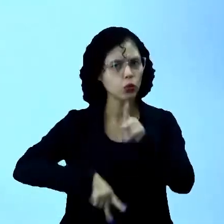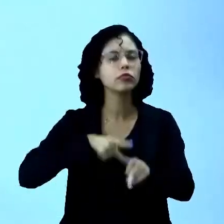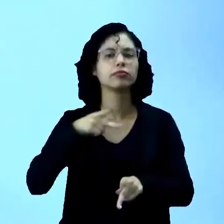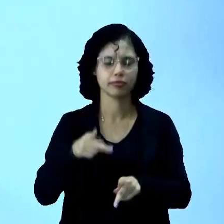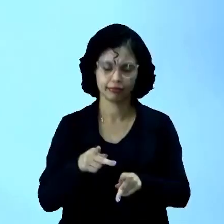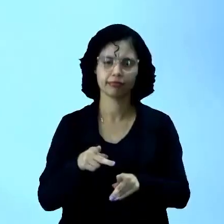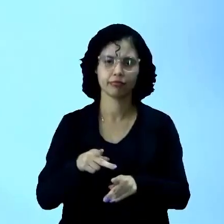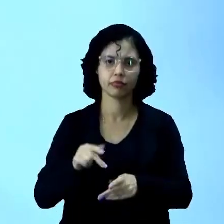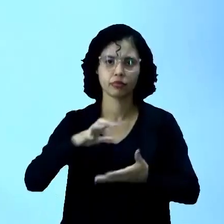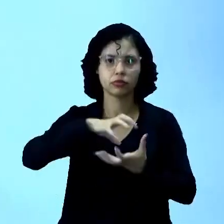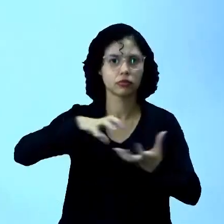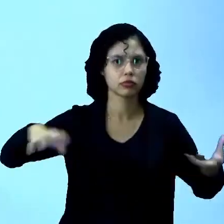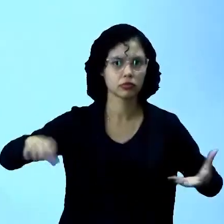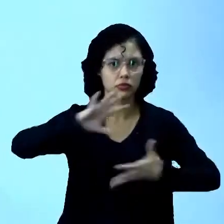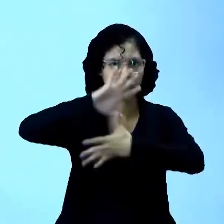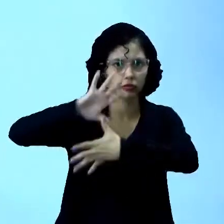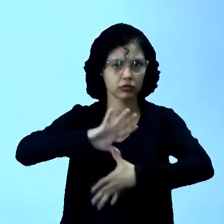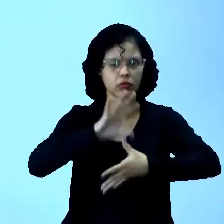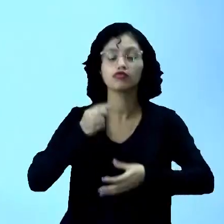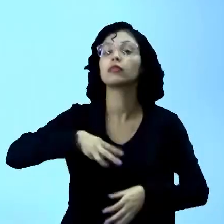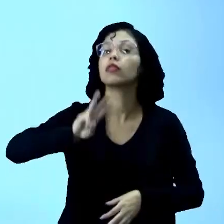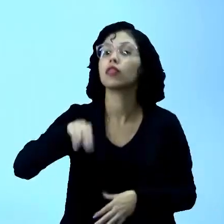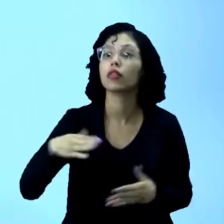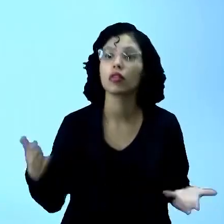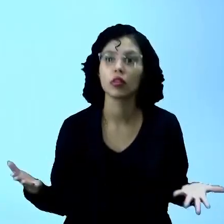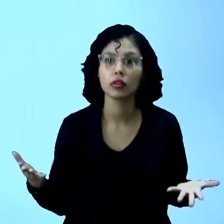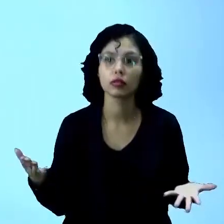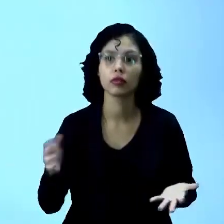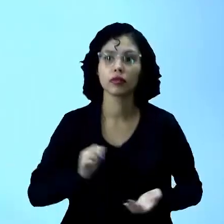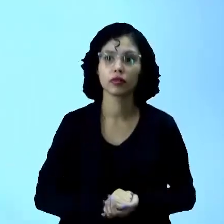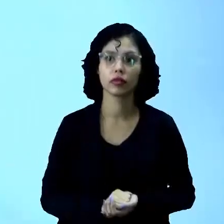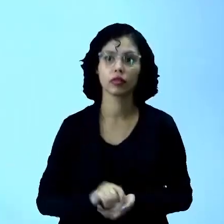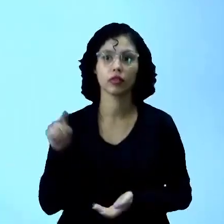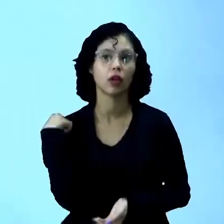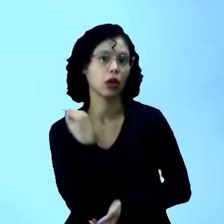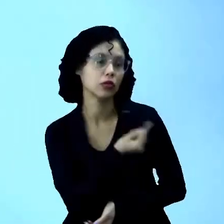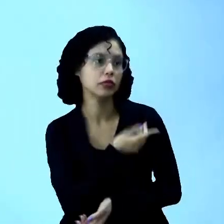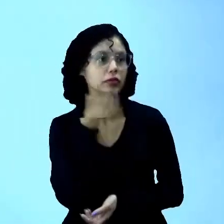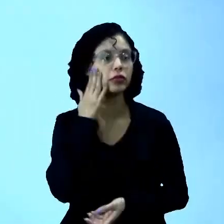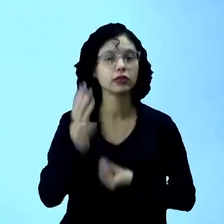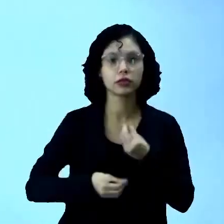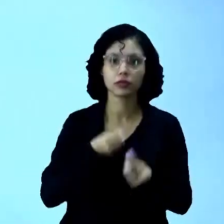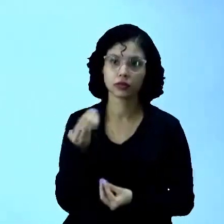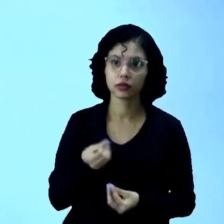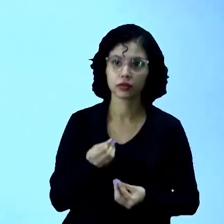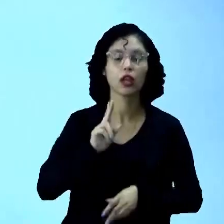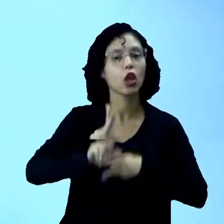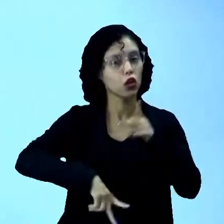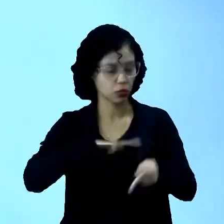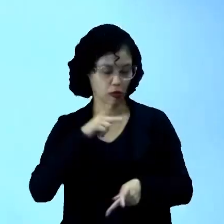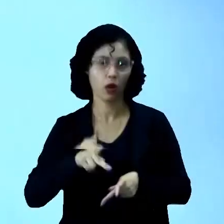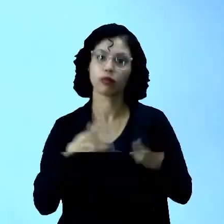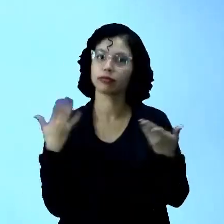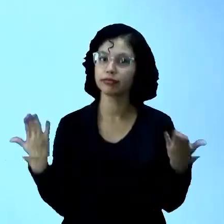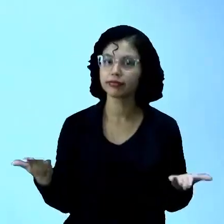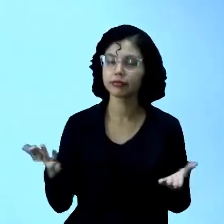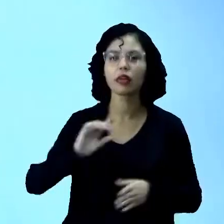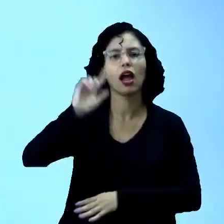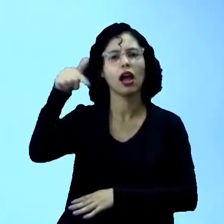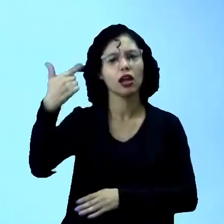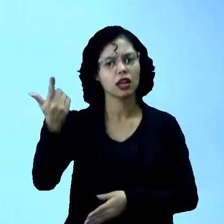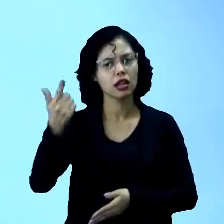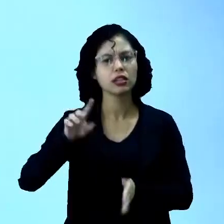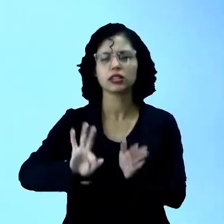do continente americano. E quem são os povos originários? Nós entendemos como por povos originários, aqueles